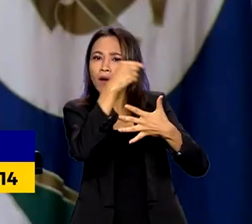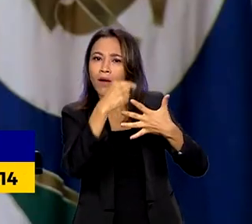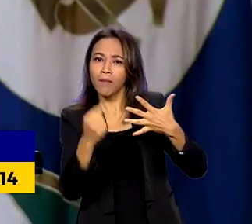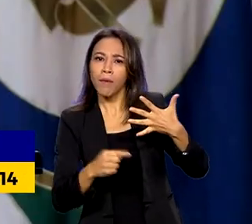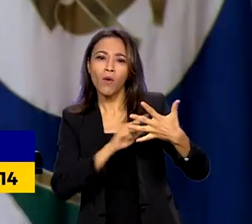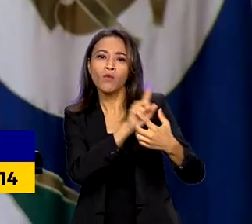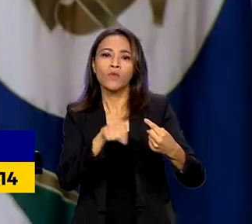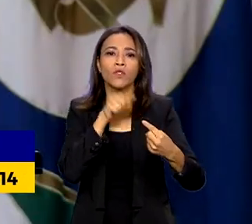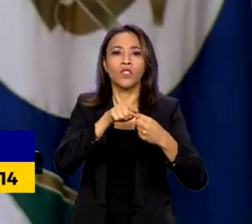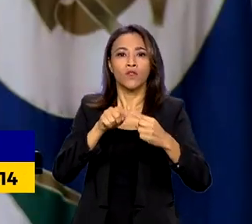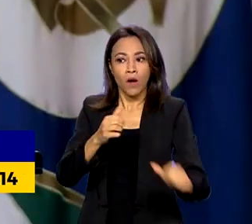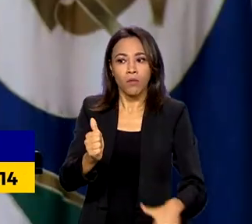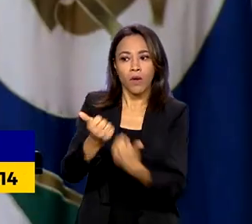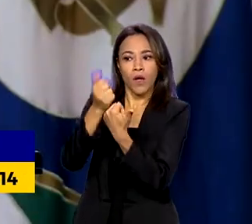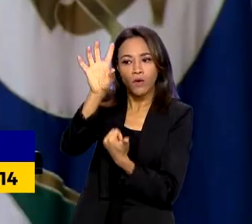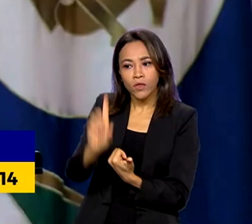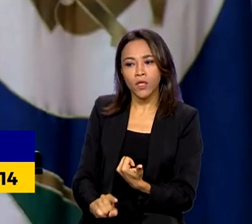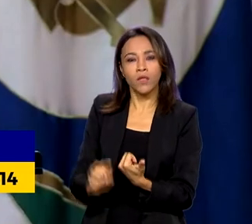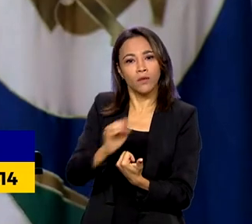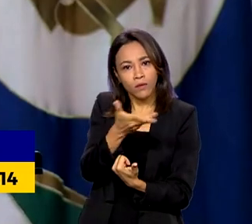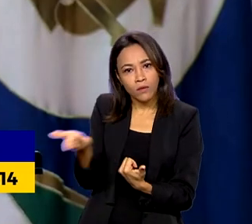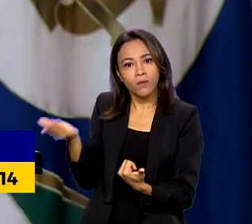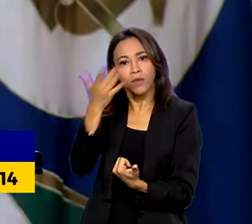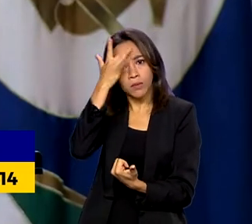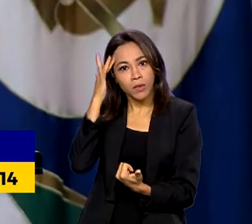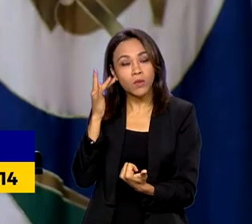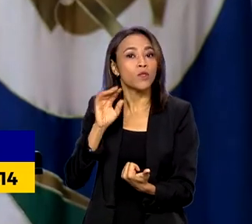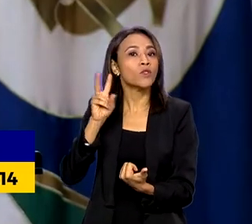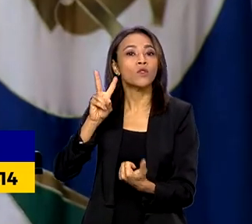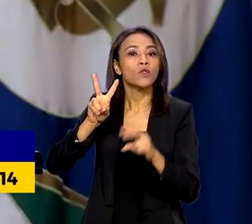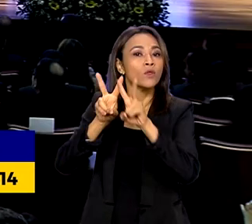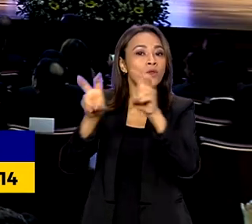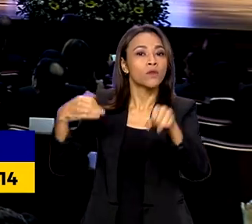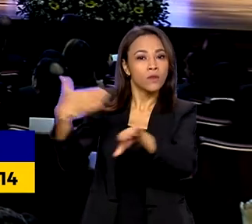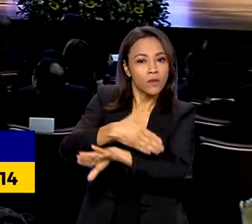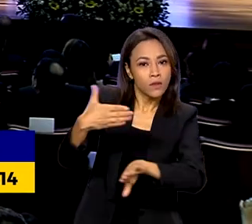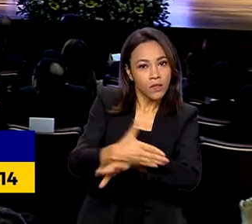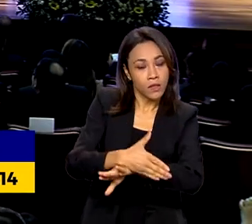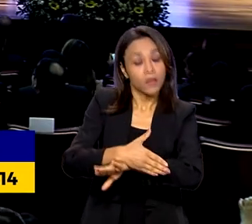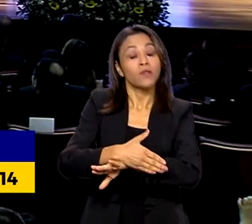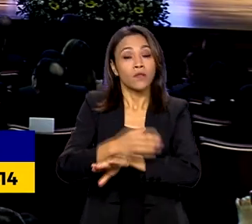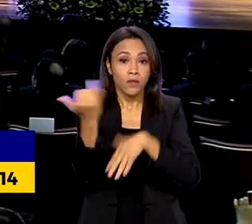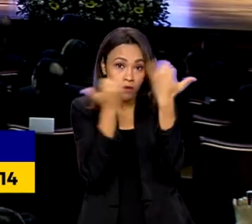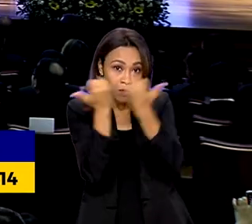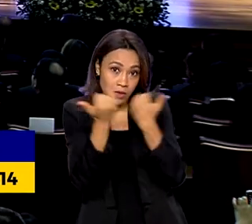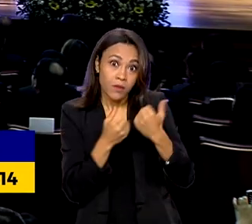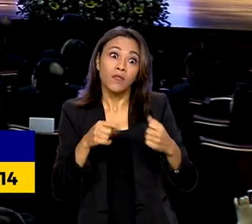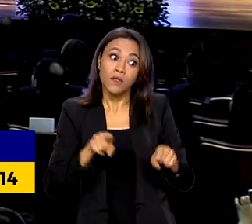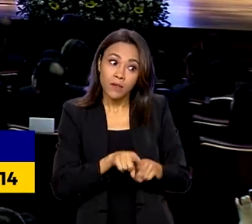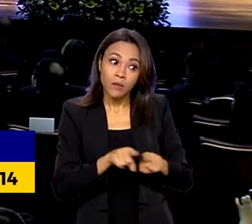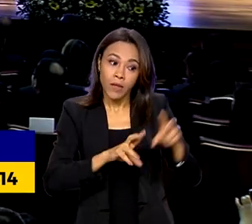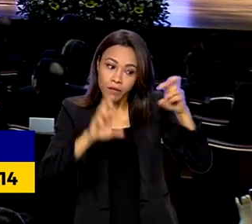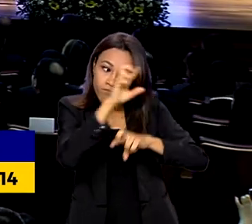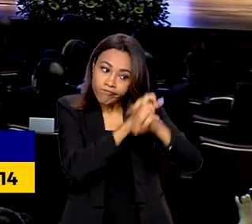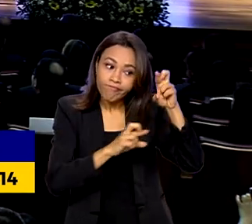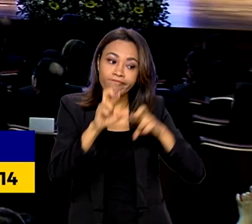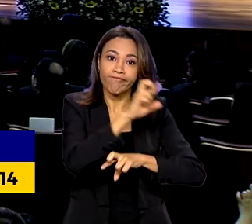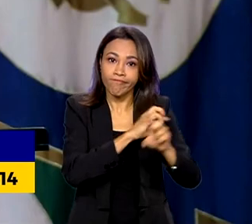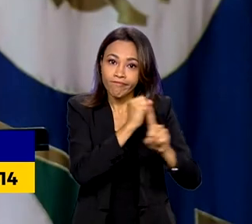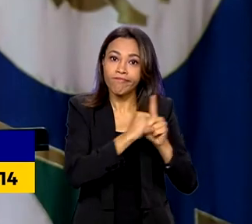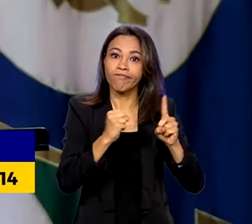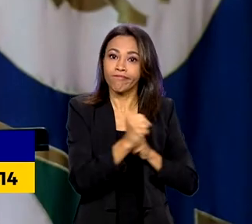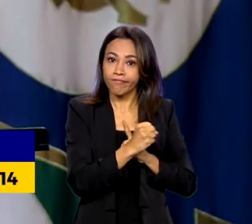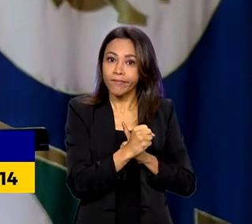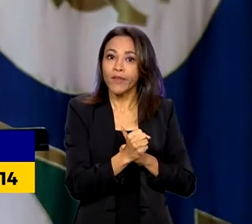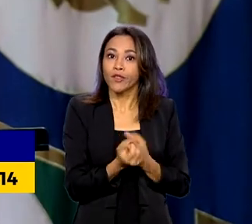ao acesso à informação e garantir maior participação social na fiscalização do uso dos recursos públicos.